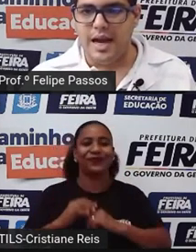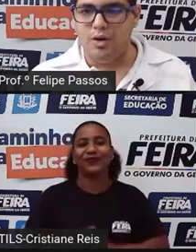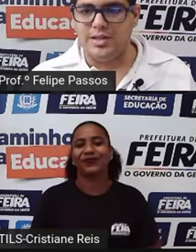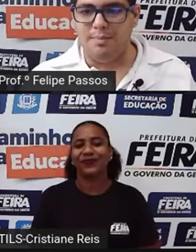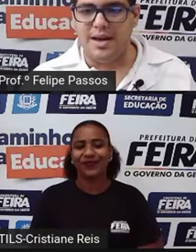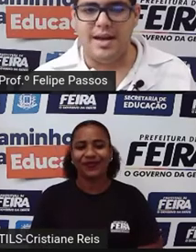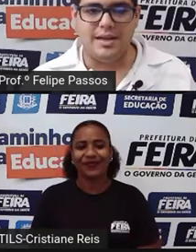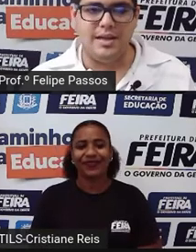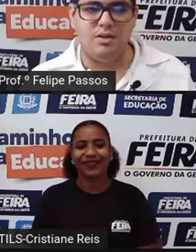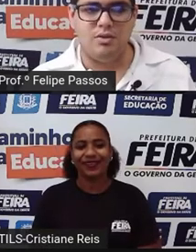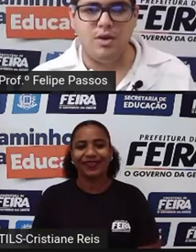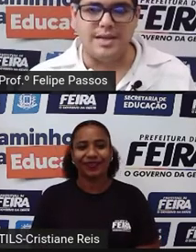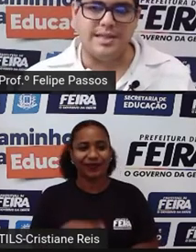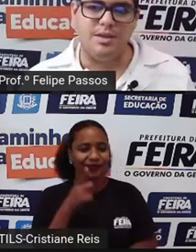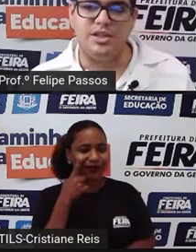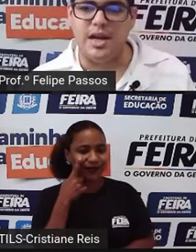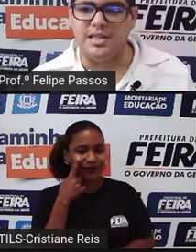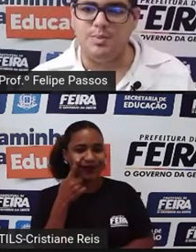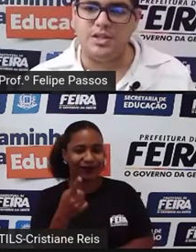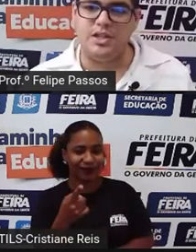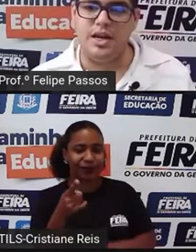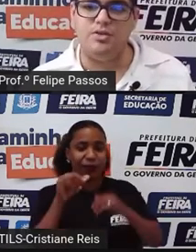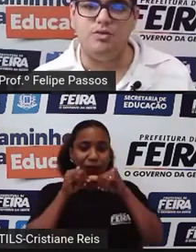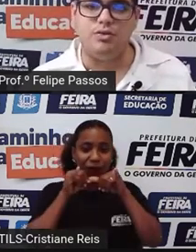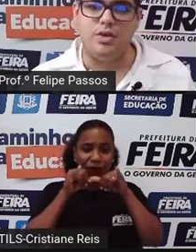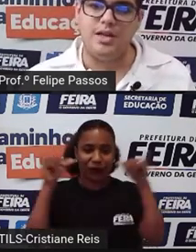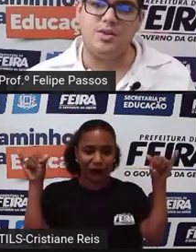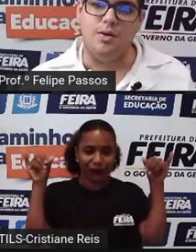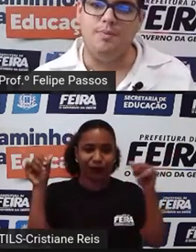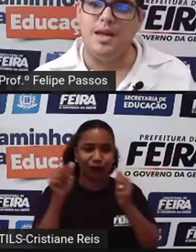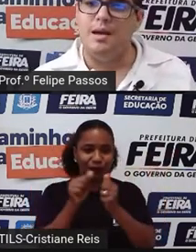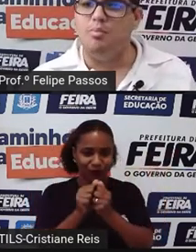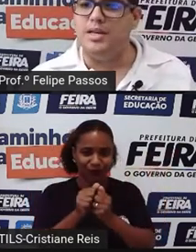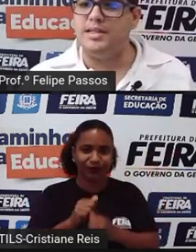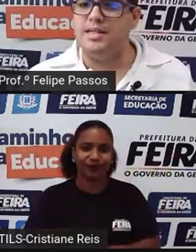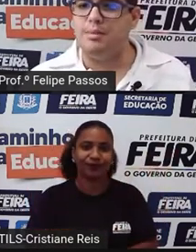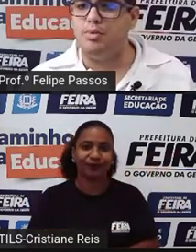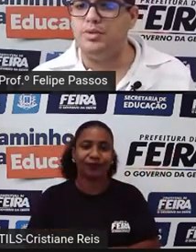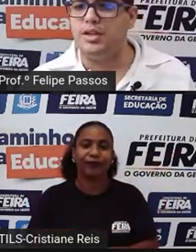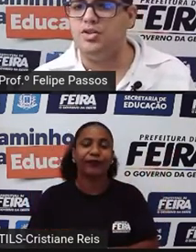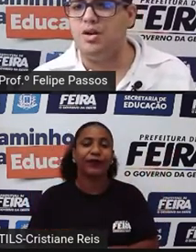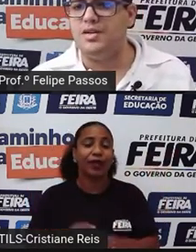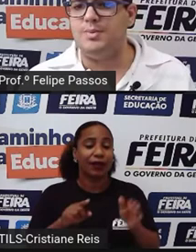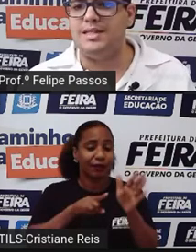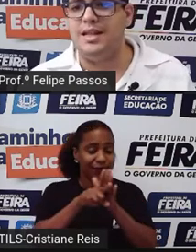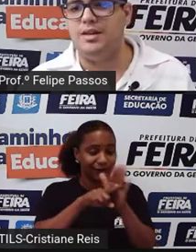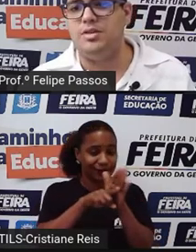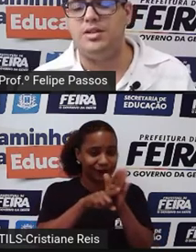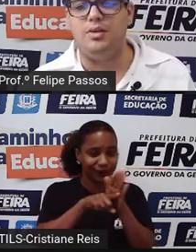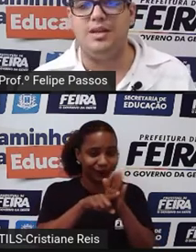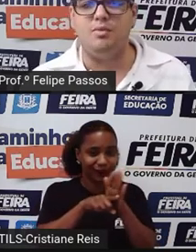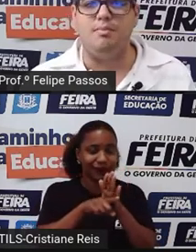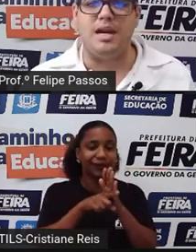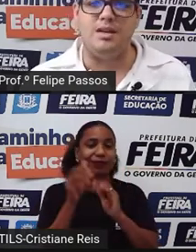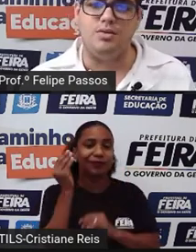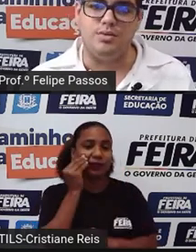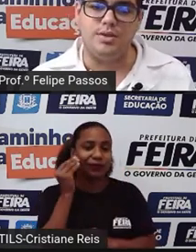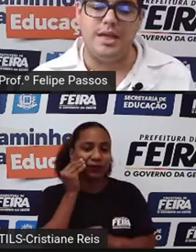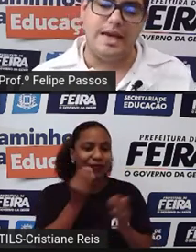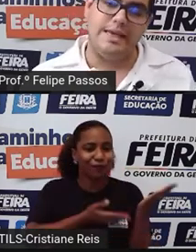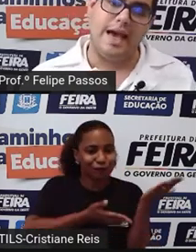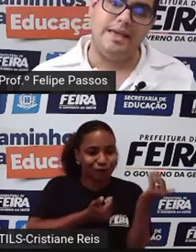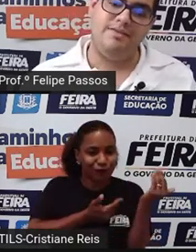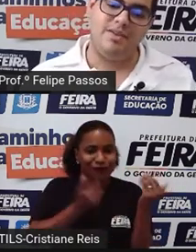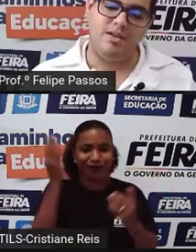E aí eu separei aqui essas manchetes para a gente ler juntos. Olha só. Pesquisa aponta que jovens brasileiros estão lendo menos.